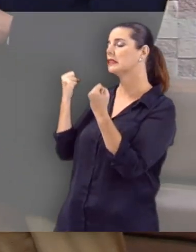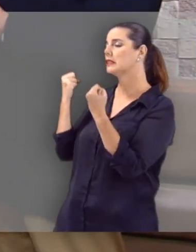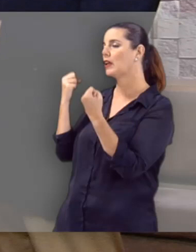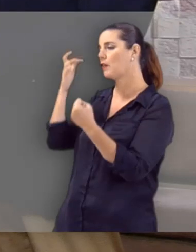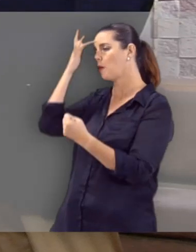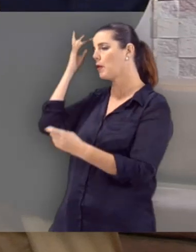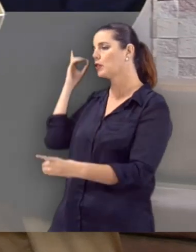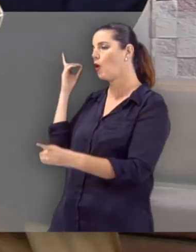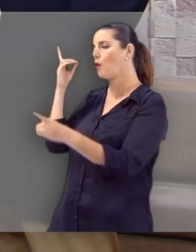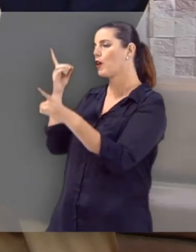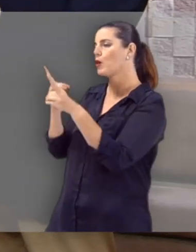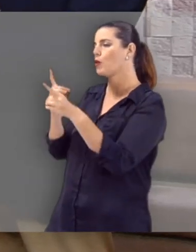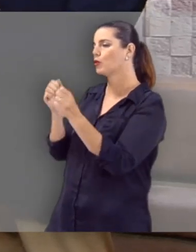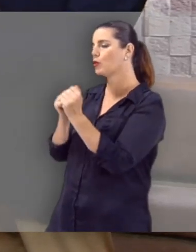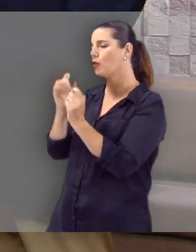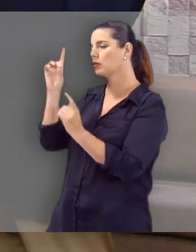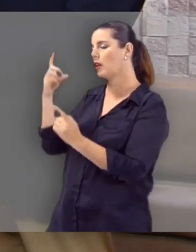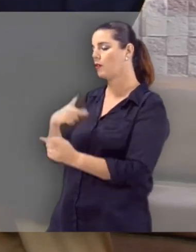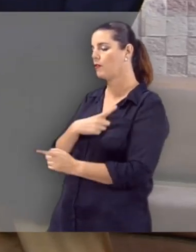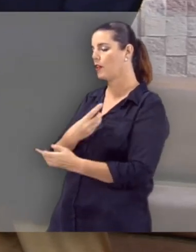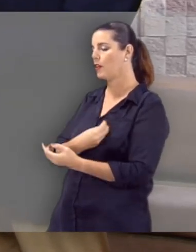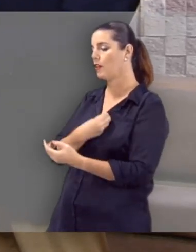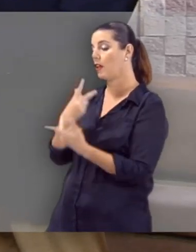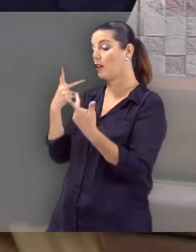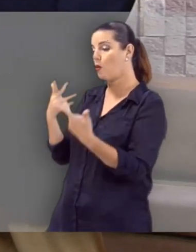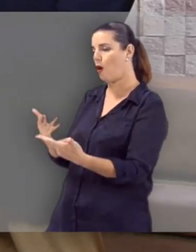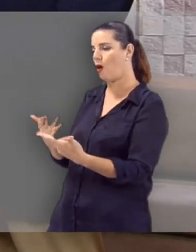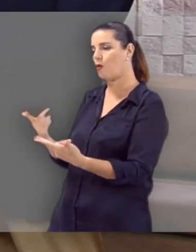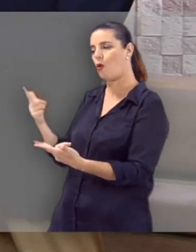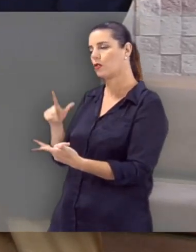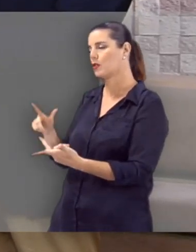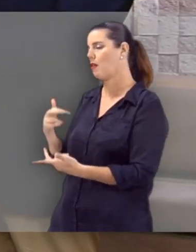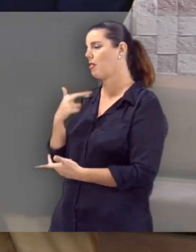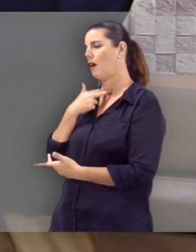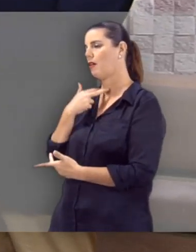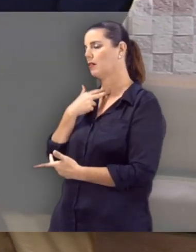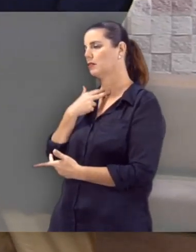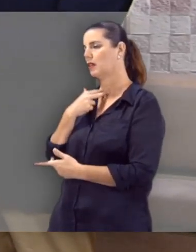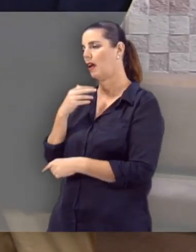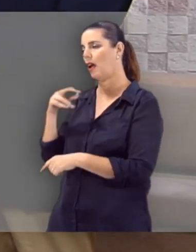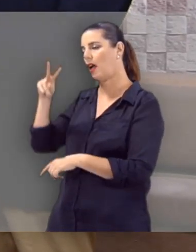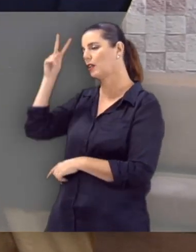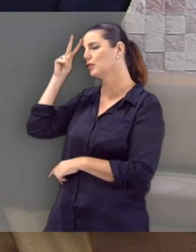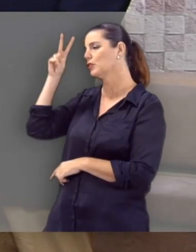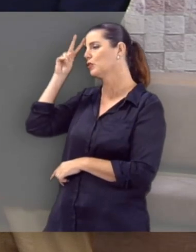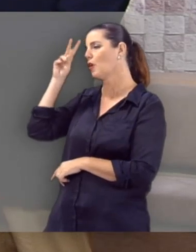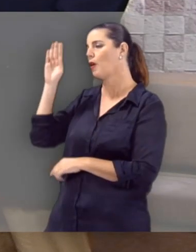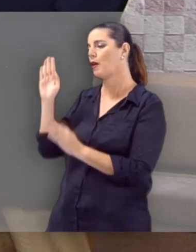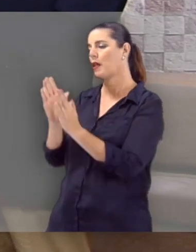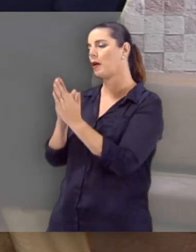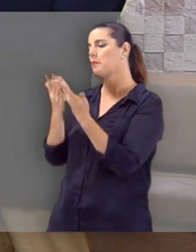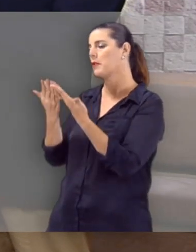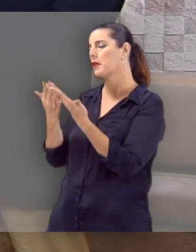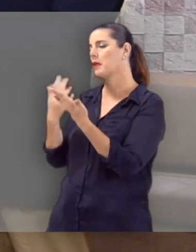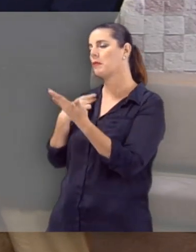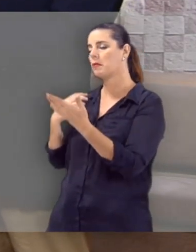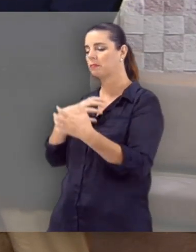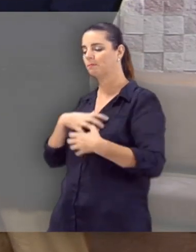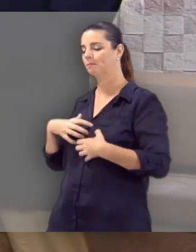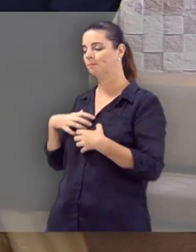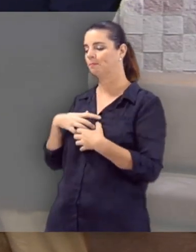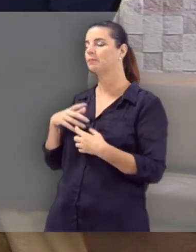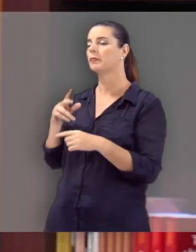pessoa que tem um encontro com Deus continuar vivendo da mesma forma. não tem como. Essa é uma das histórias bíblicas que